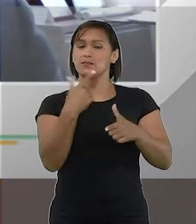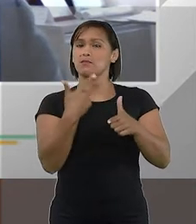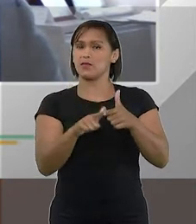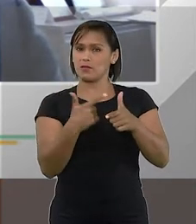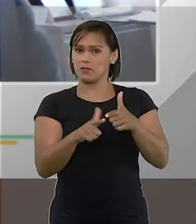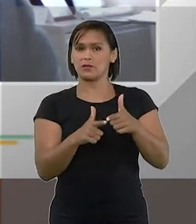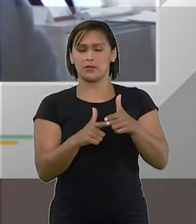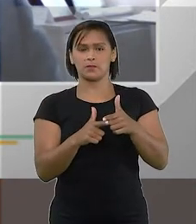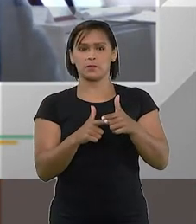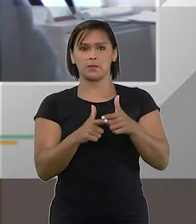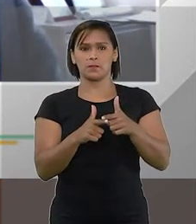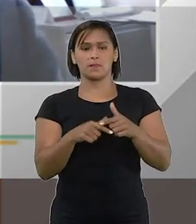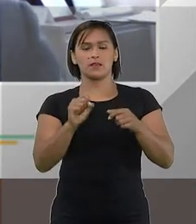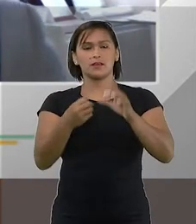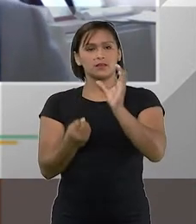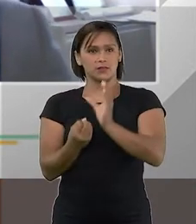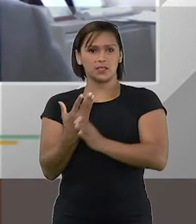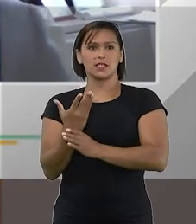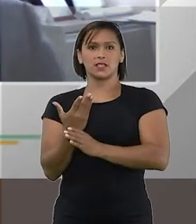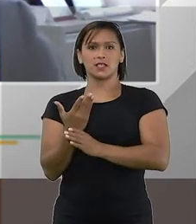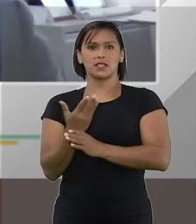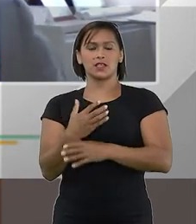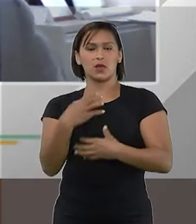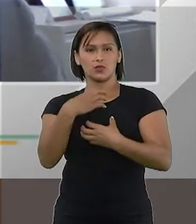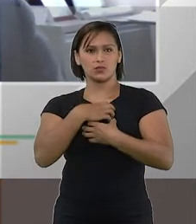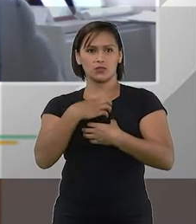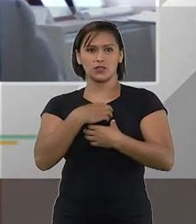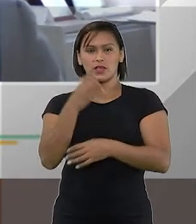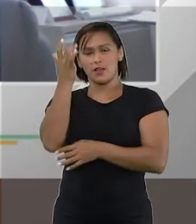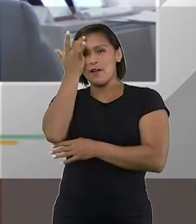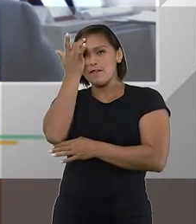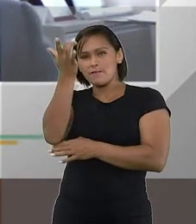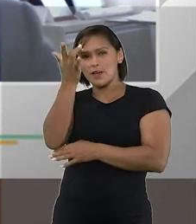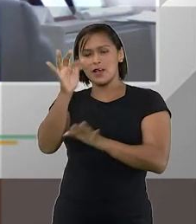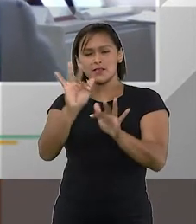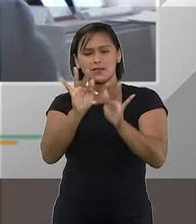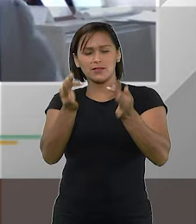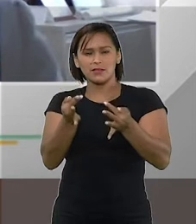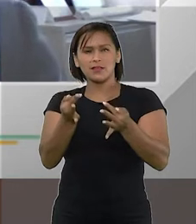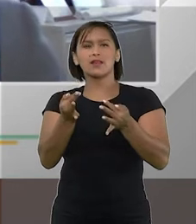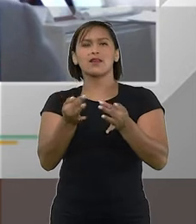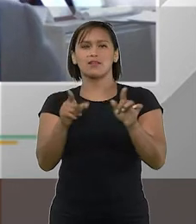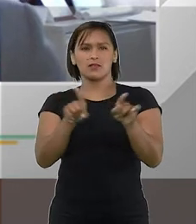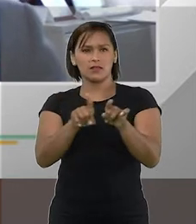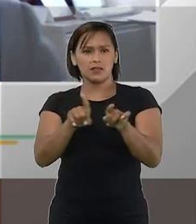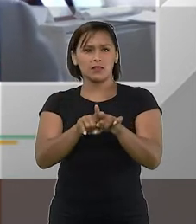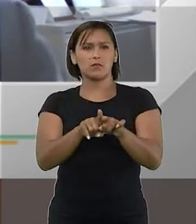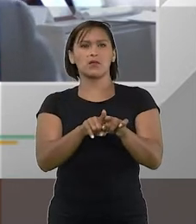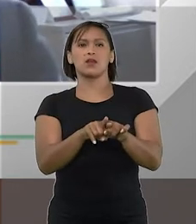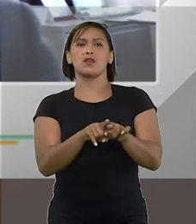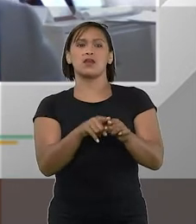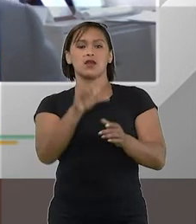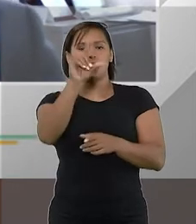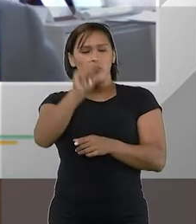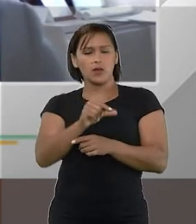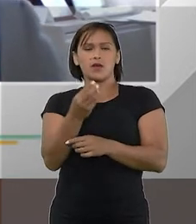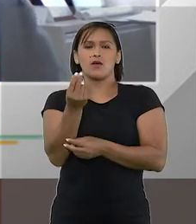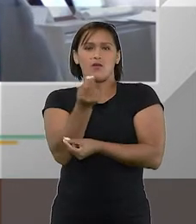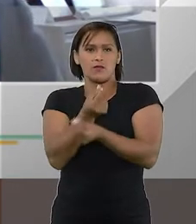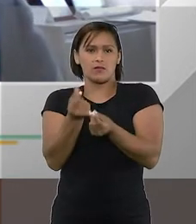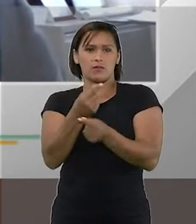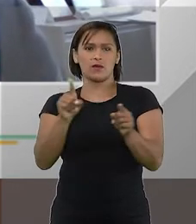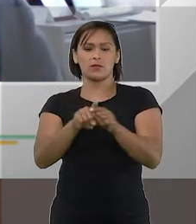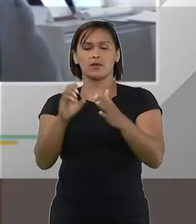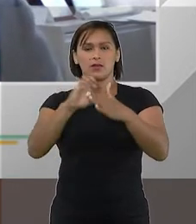problemática. Ele cria mecanismos mais leves, menos burocráticos e mais baratos